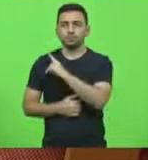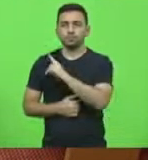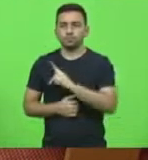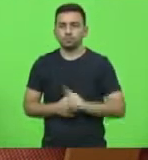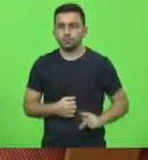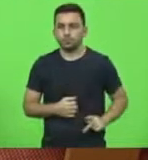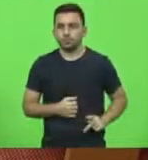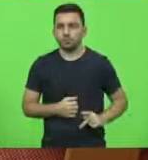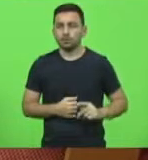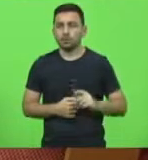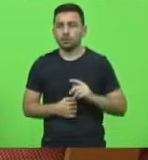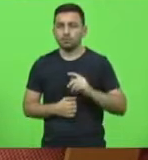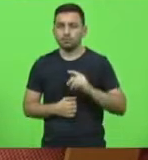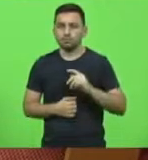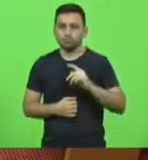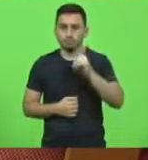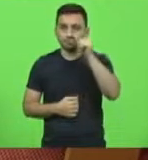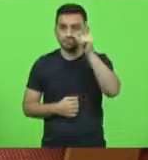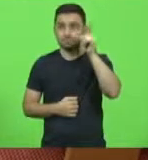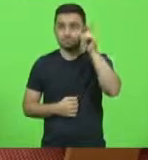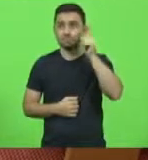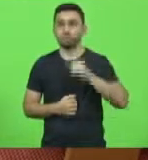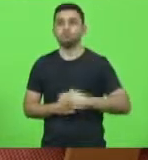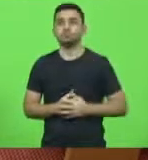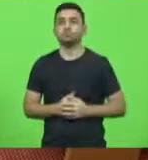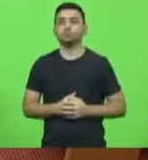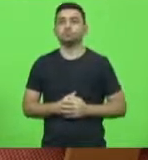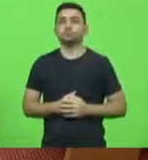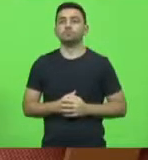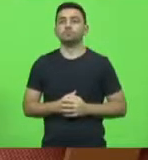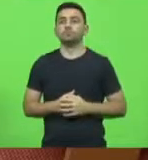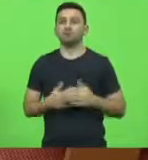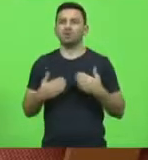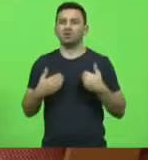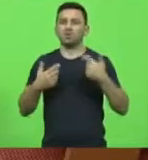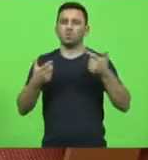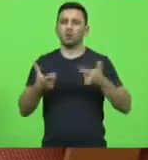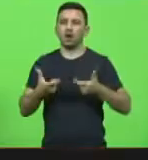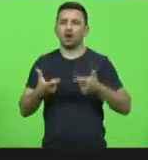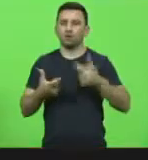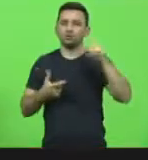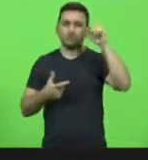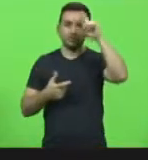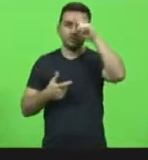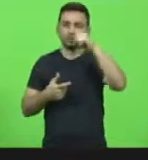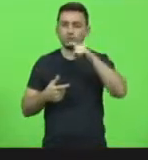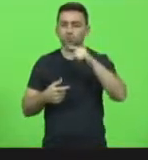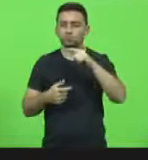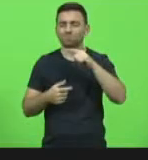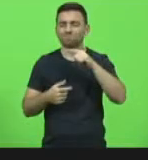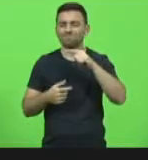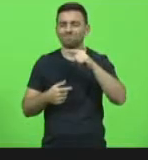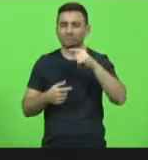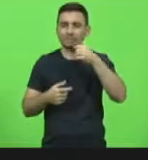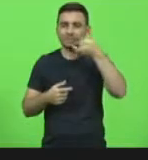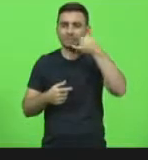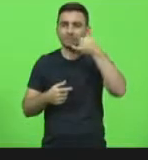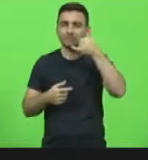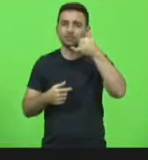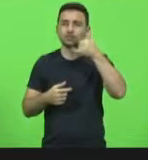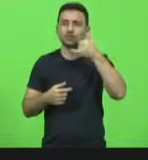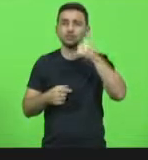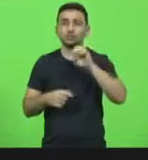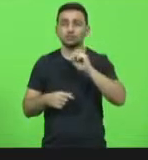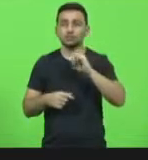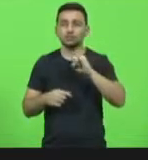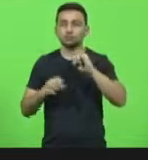Laércio? Sim, deputado. Eu estou numa região ruim aqui de sinal, mas se por acaso